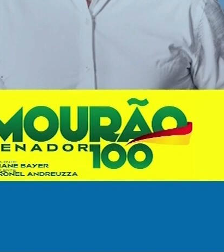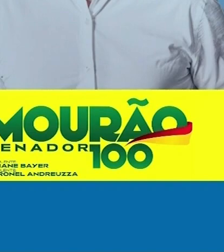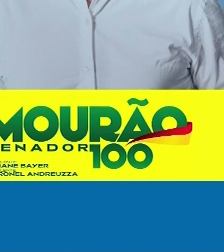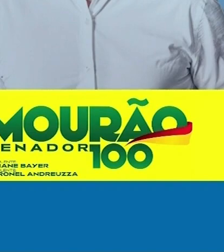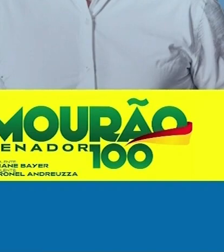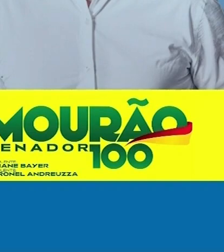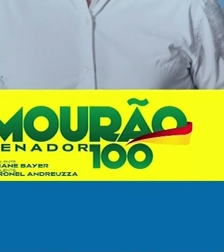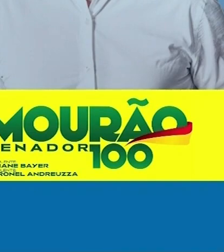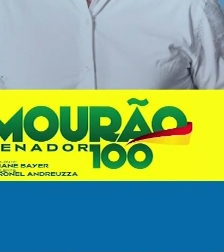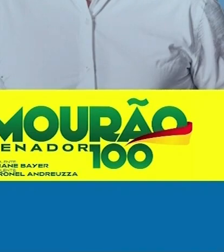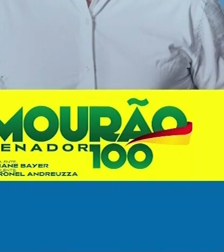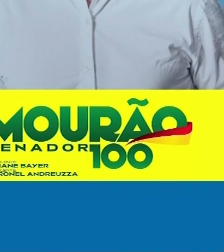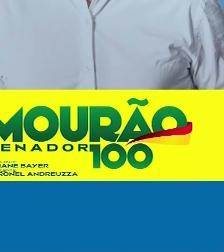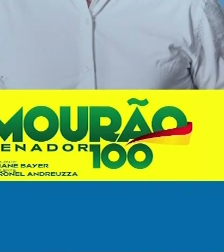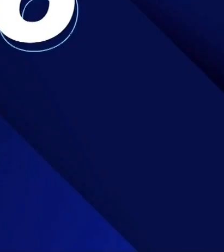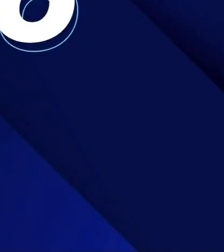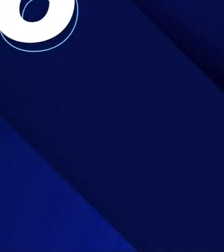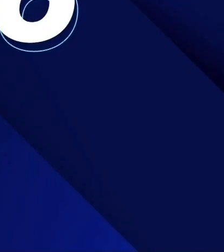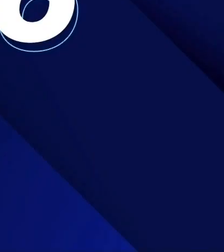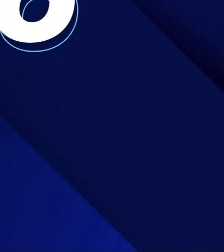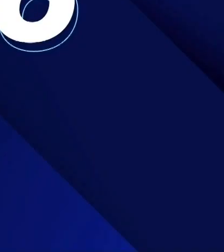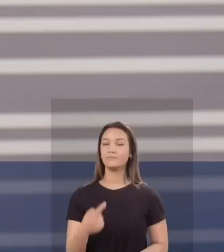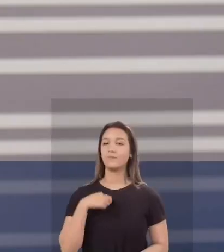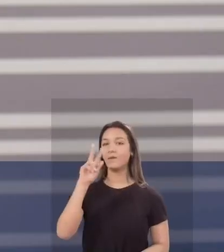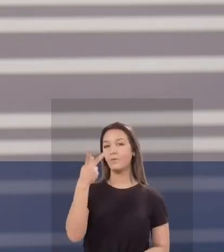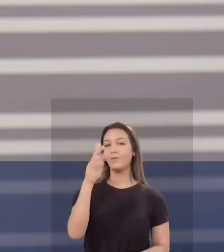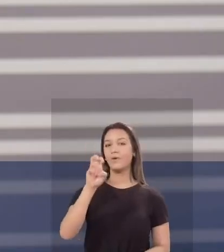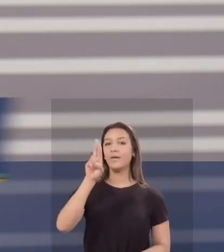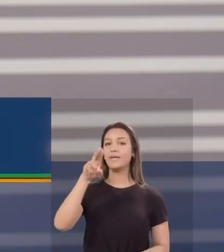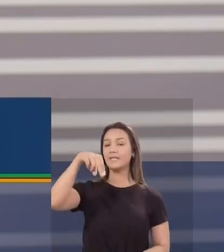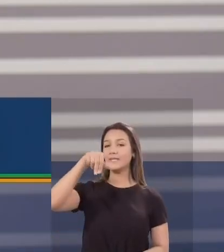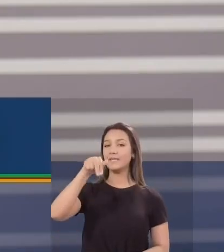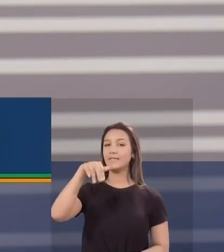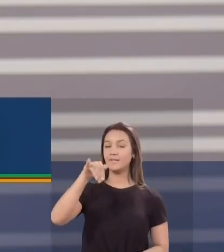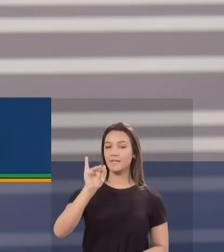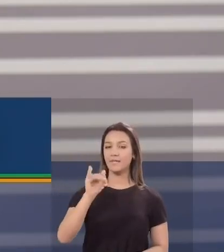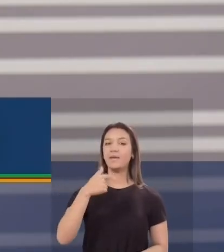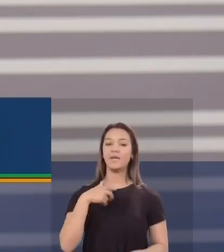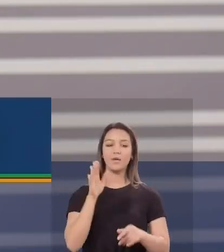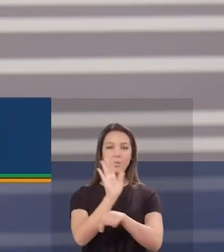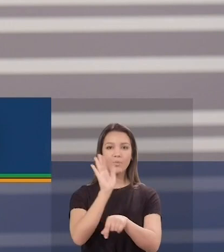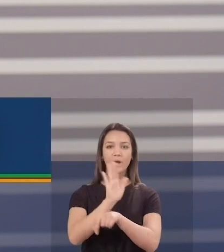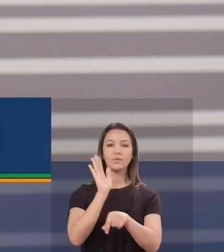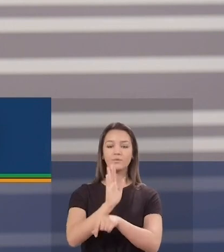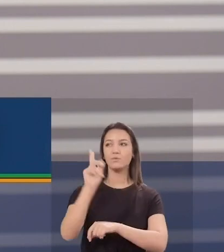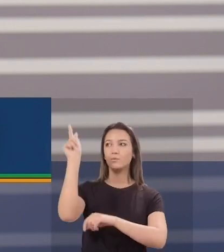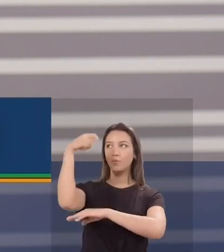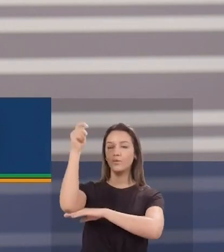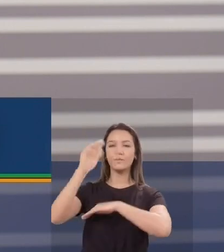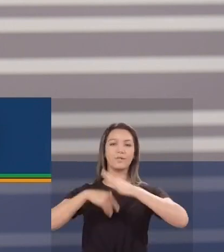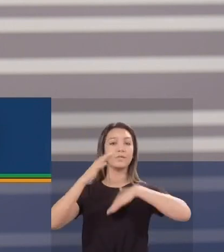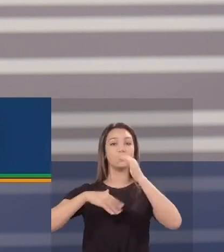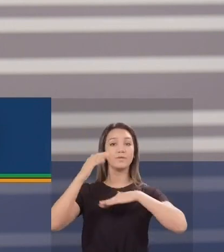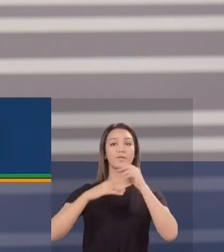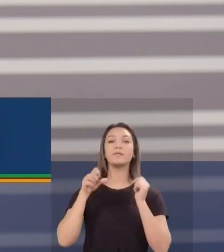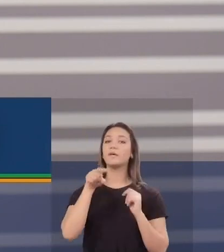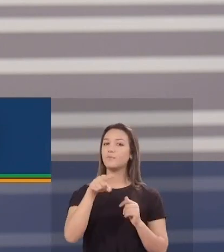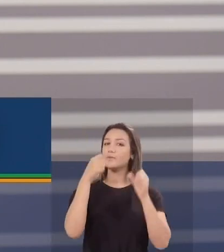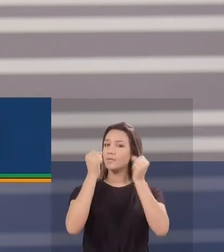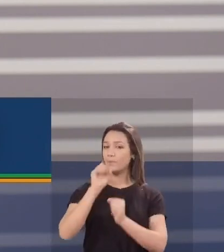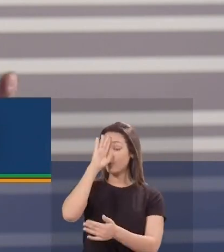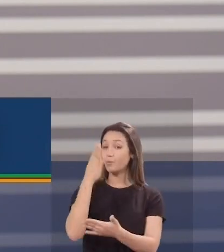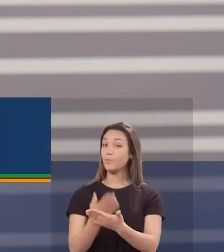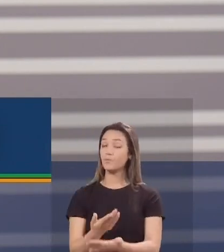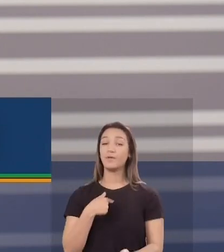doutor Fernando Tarragô, 10999. É 11. Eu sou Hernani Polo, quem produz, trabalha e faz o Rio Grande crescer, sempre pode contar